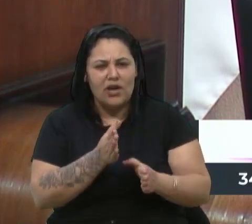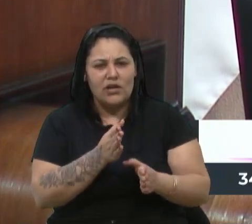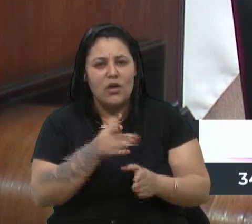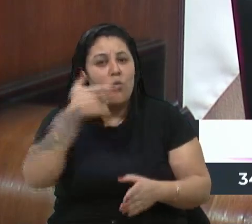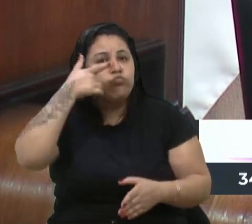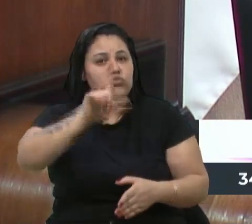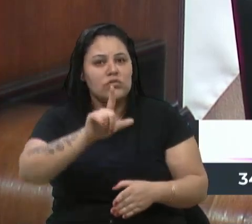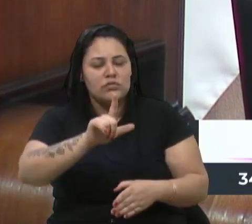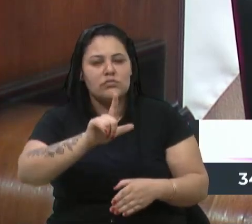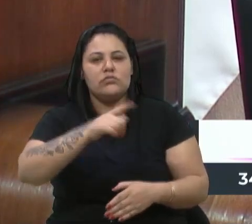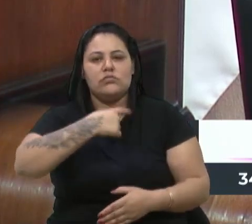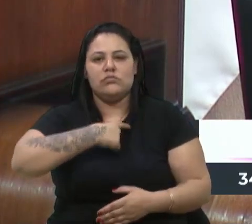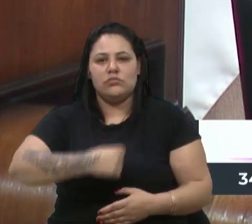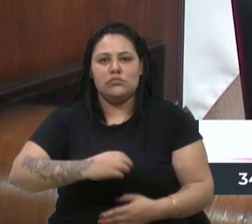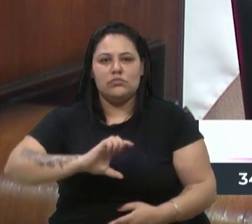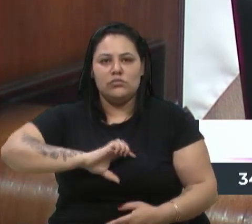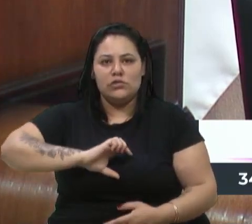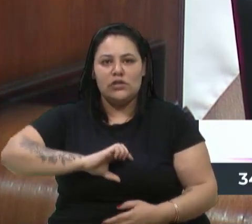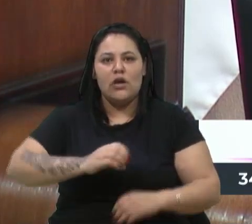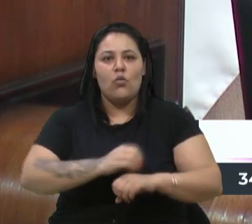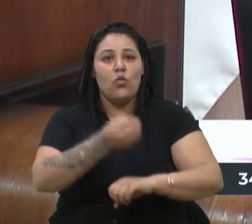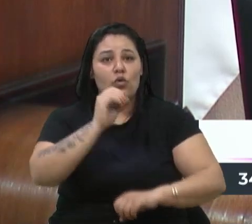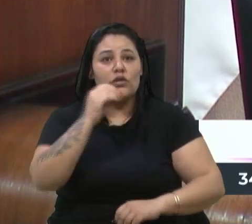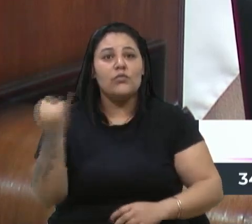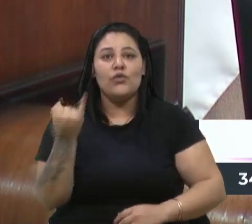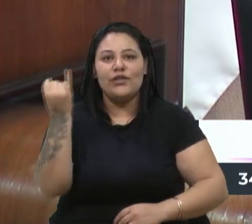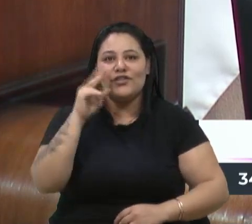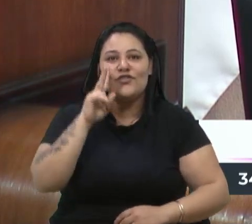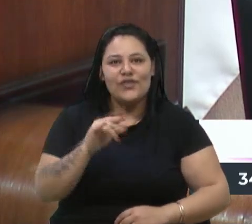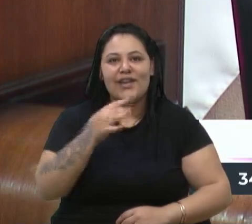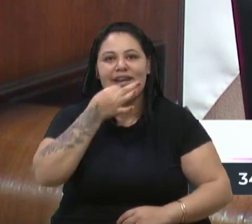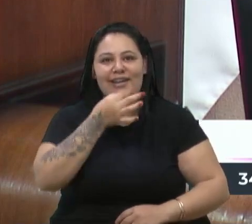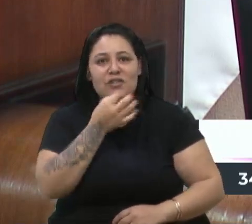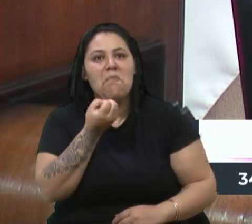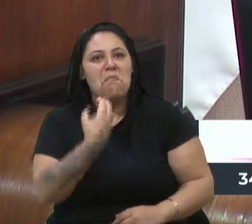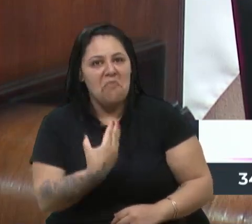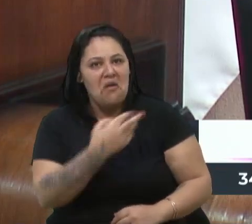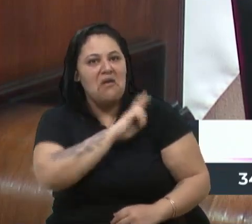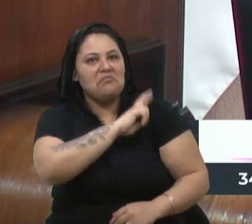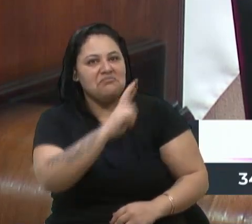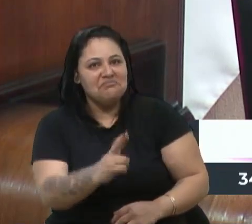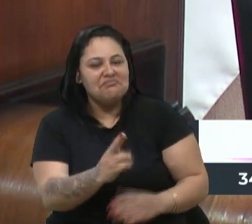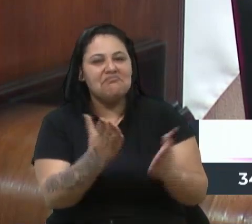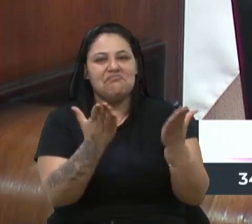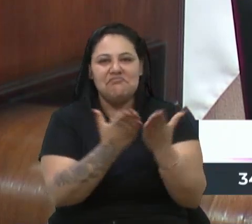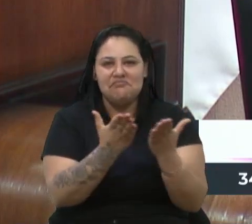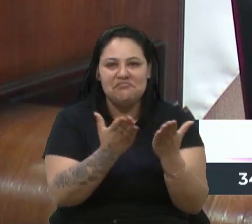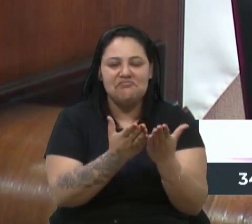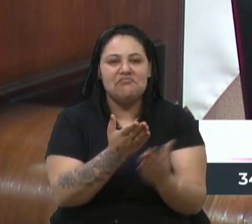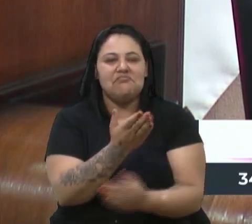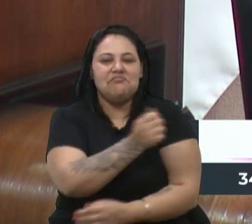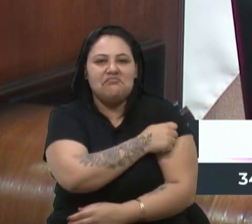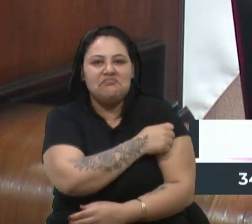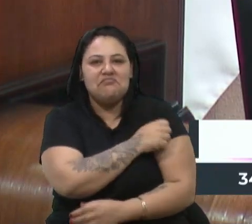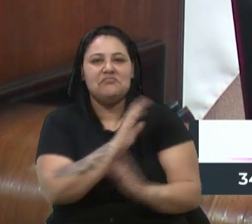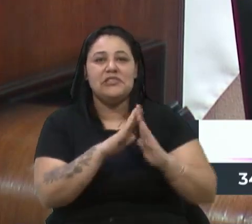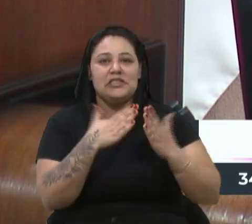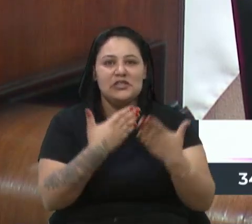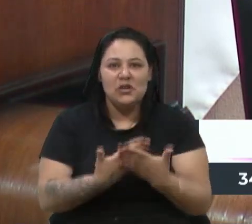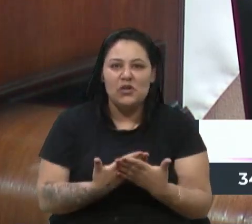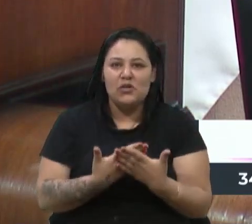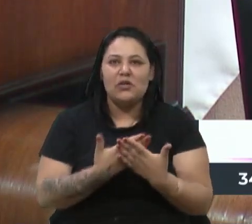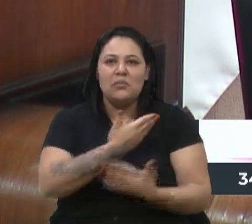Então, que importante a gente ver Caxias do Sul, tão bem representada pelos seus estudantes, pelas escolas, tanto